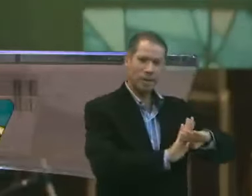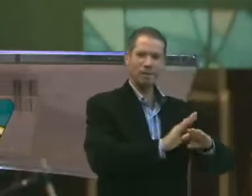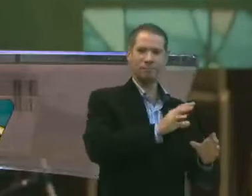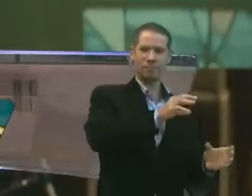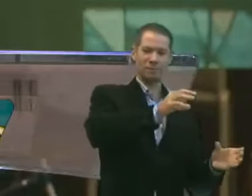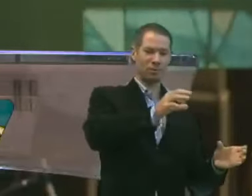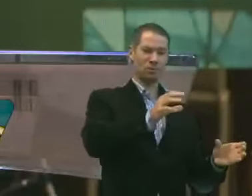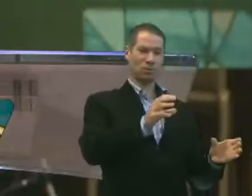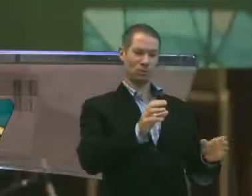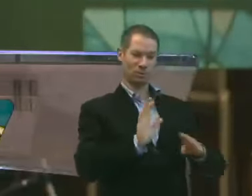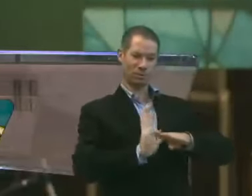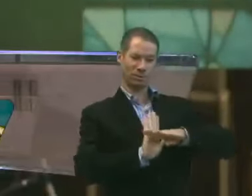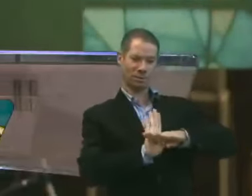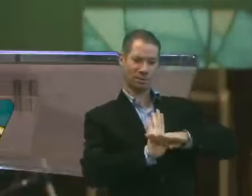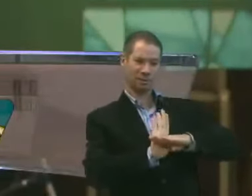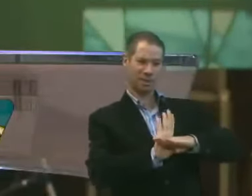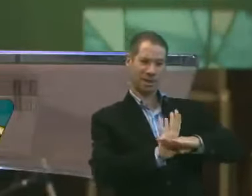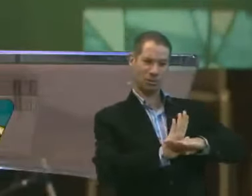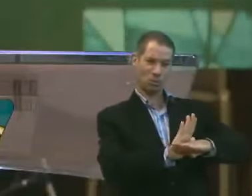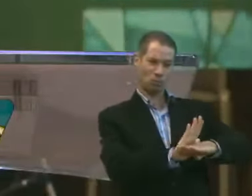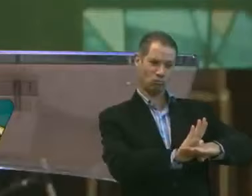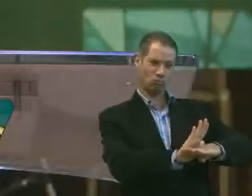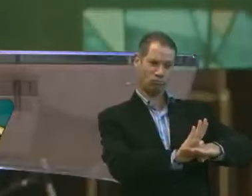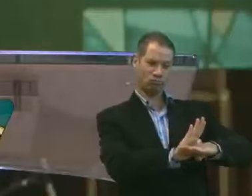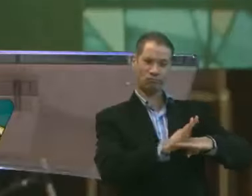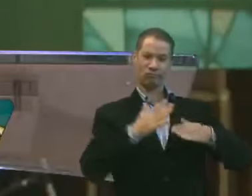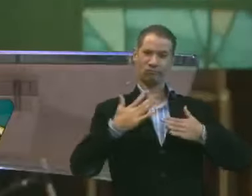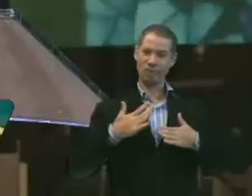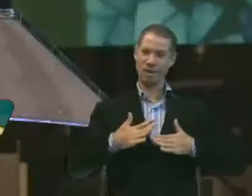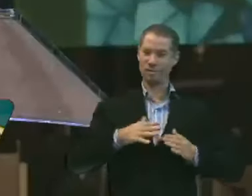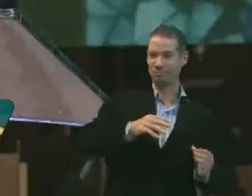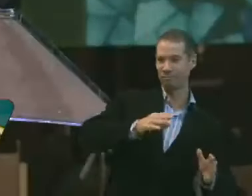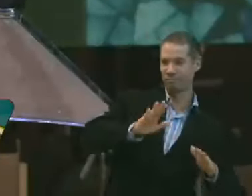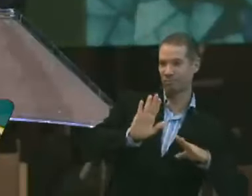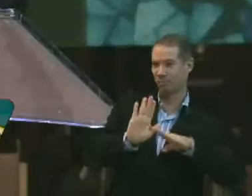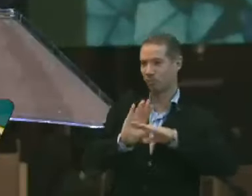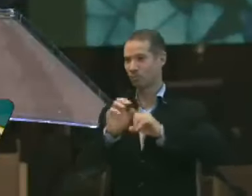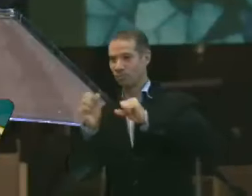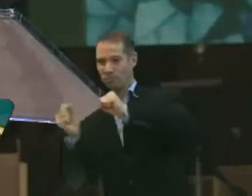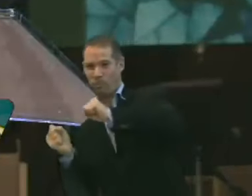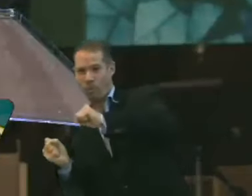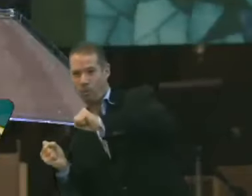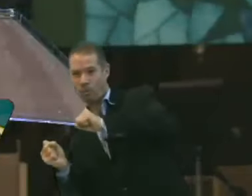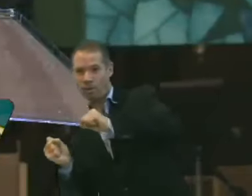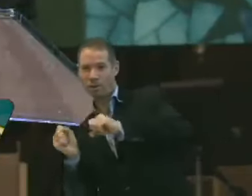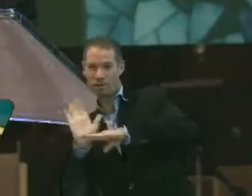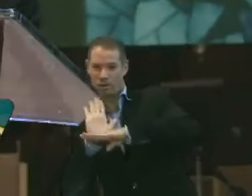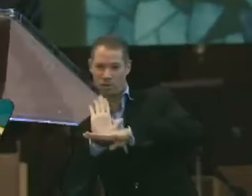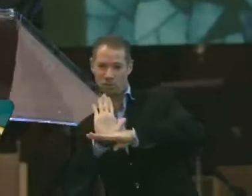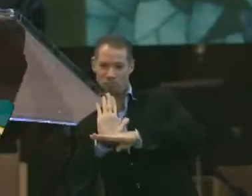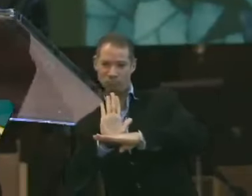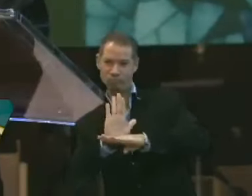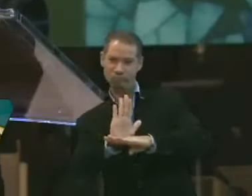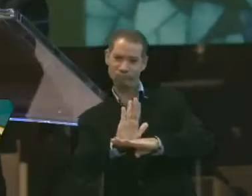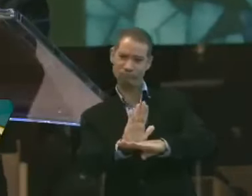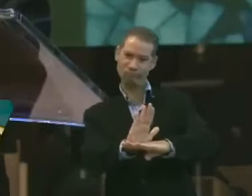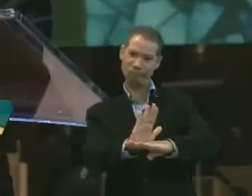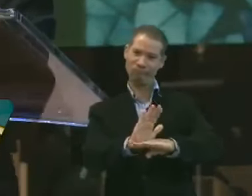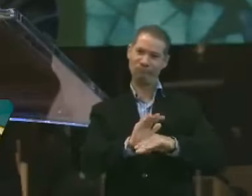soltando o acelerador devagarinho. Fiz para o outro lado e soltei o acelerador devagarinho.